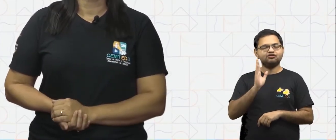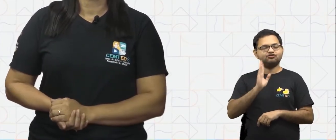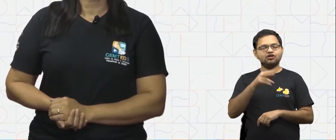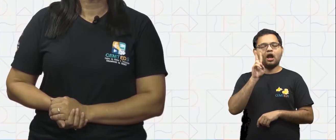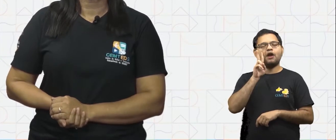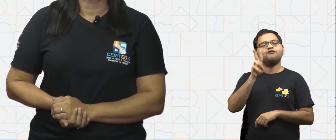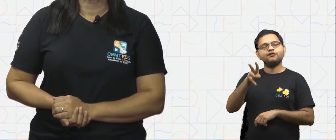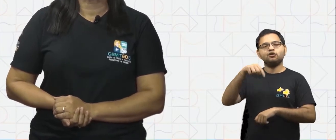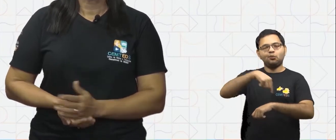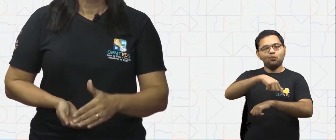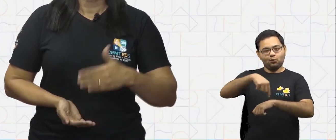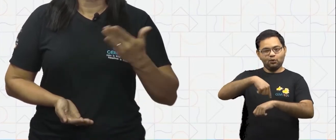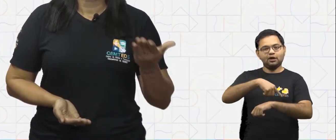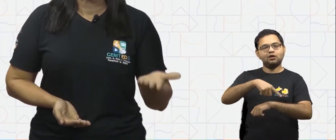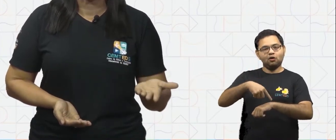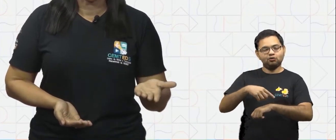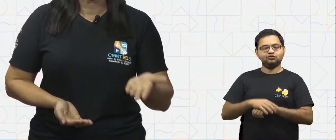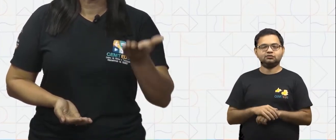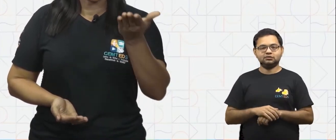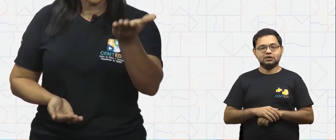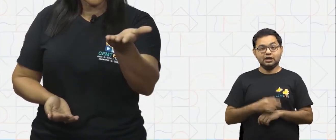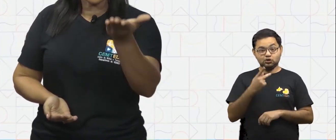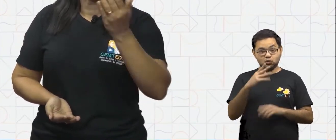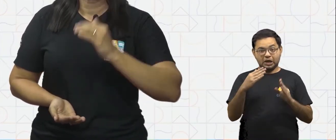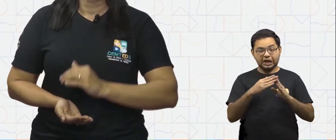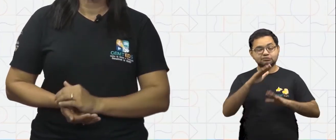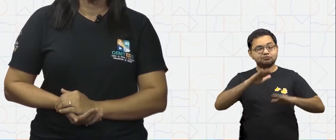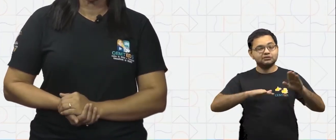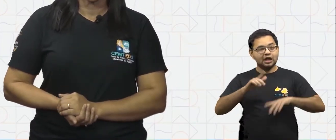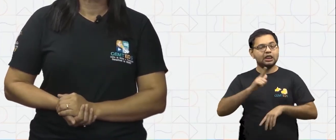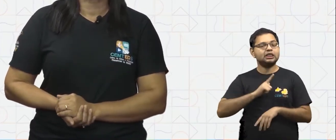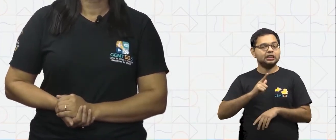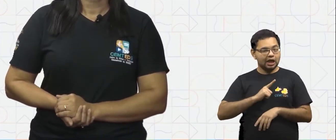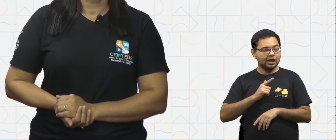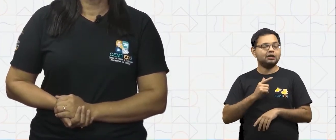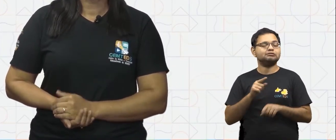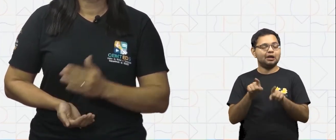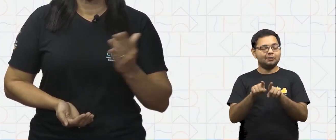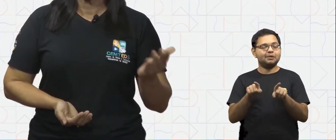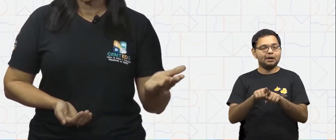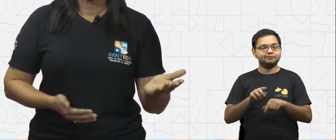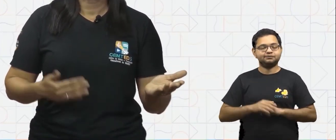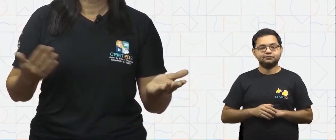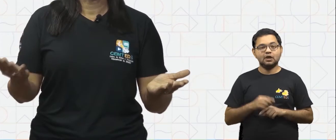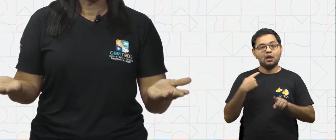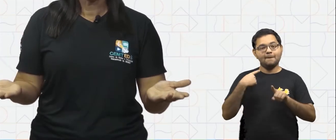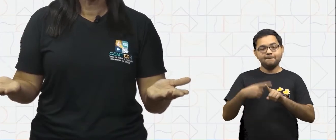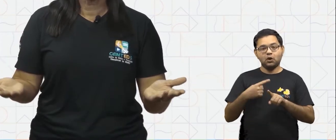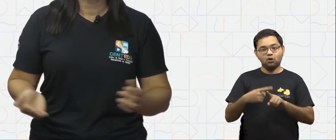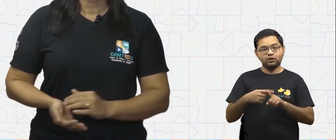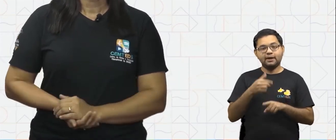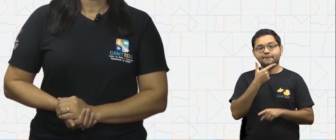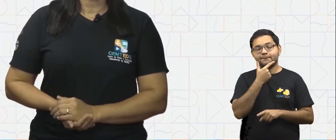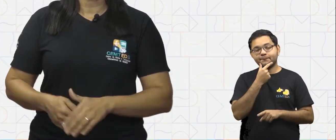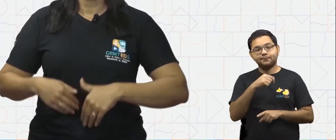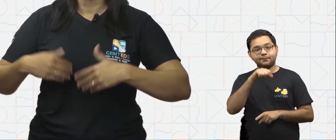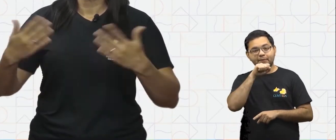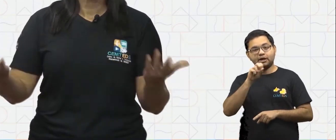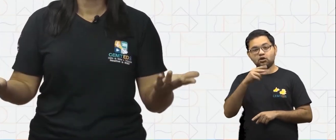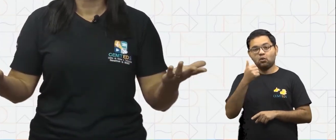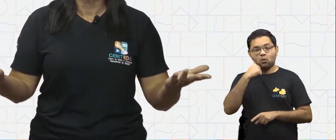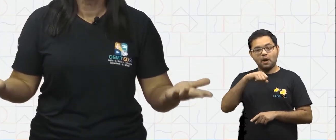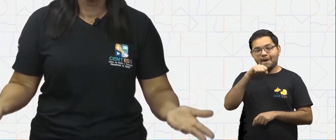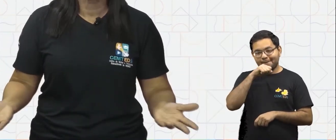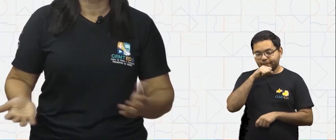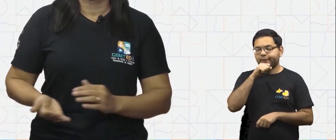ter visto um relógio e pode até ter um aí na sua casa, pois o papai e a mamãe devem